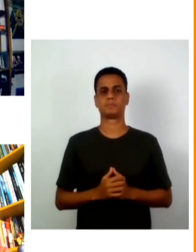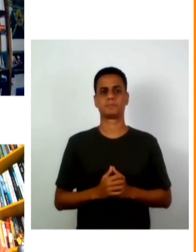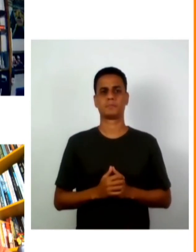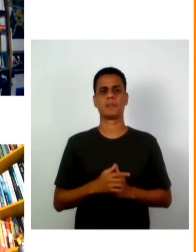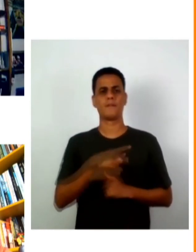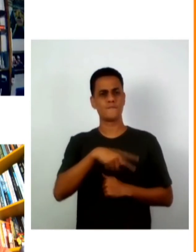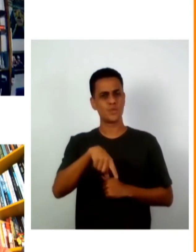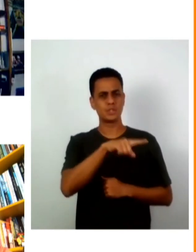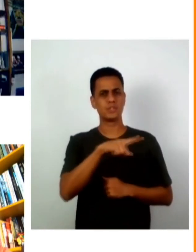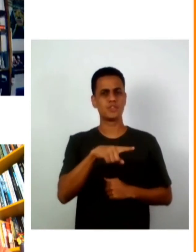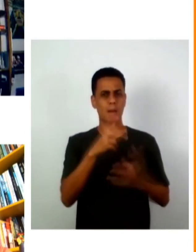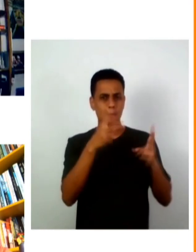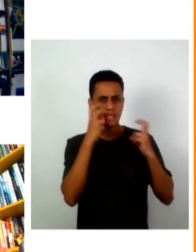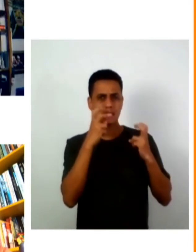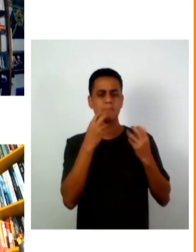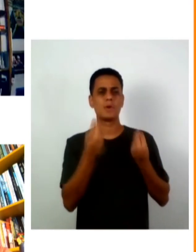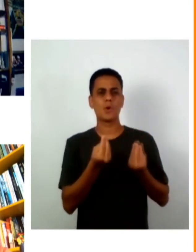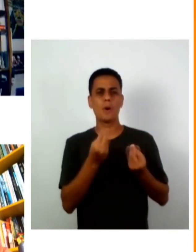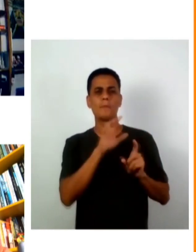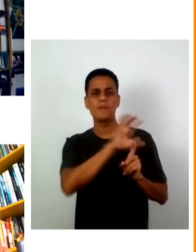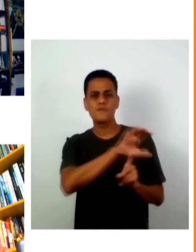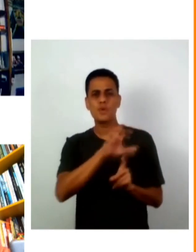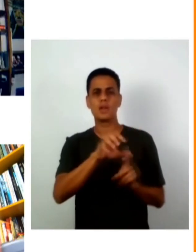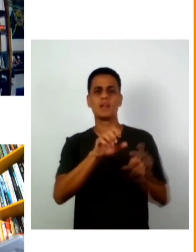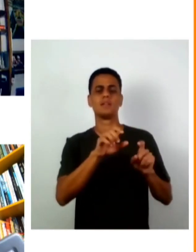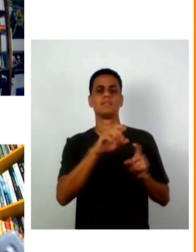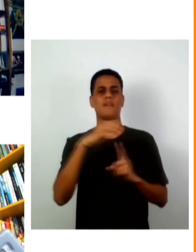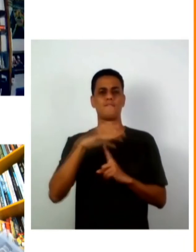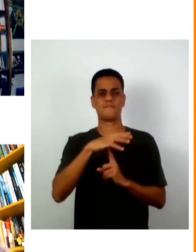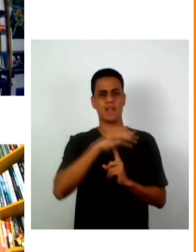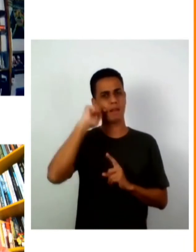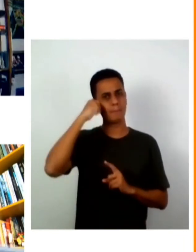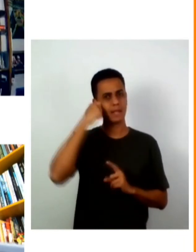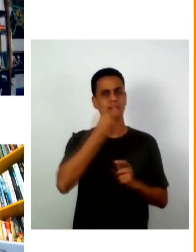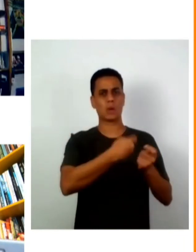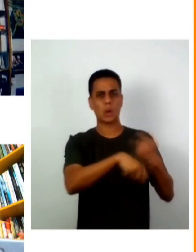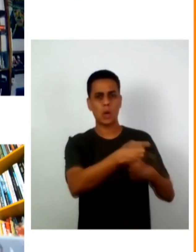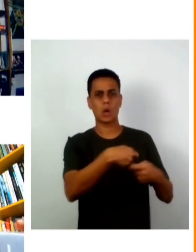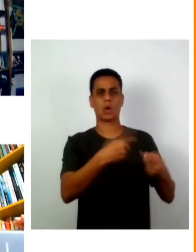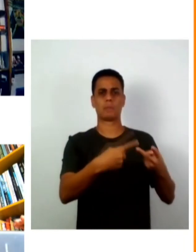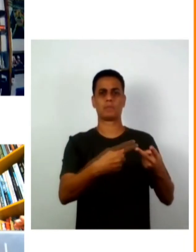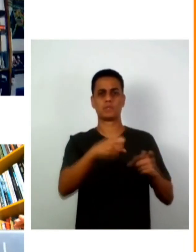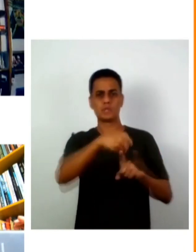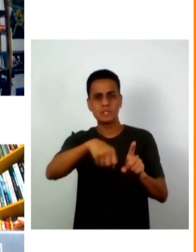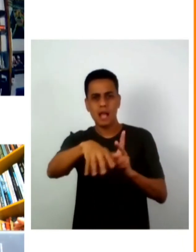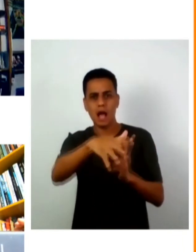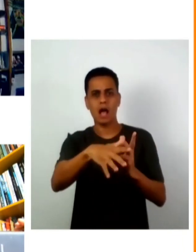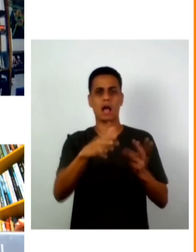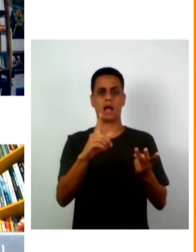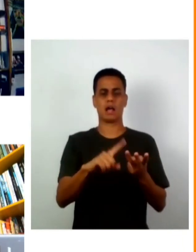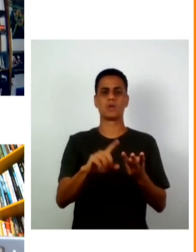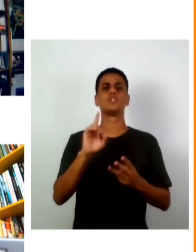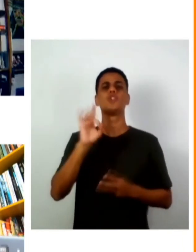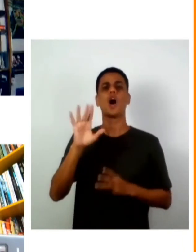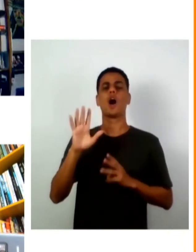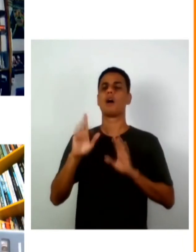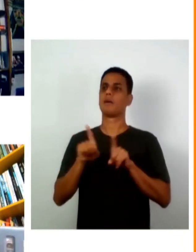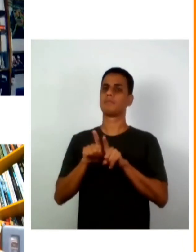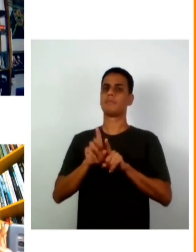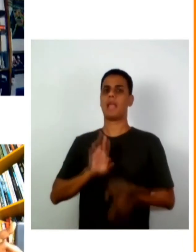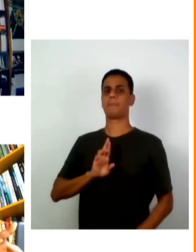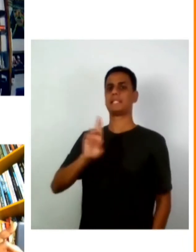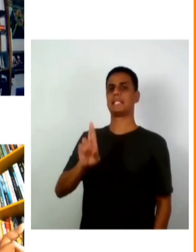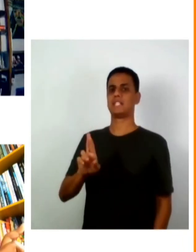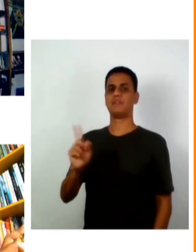impacto econômico social e econômico da Feira Preta para além do reconhecimento e das questões simbólicas que